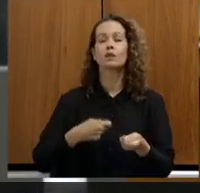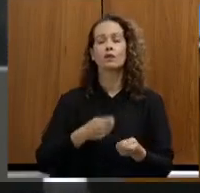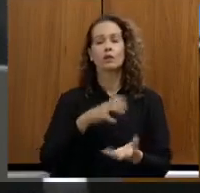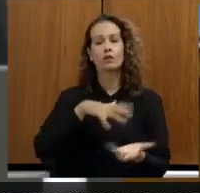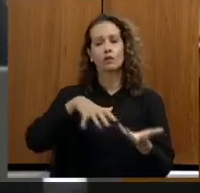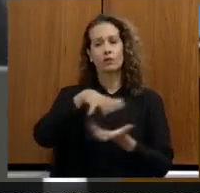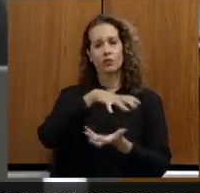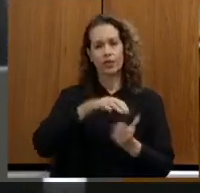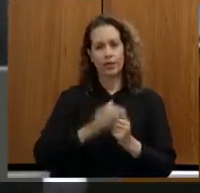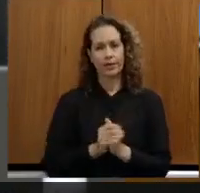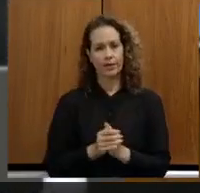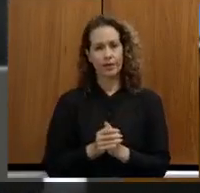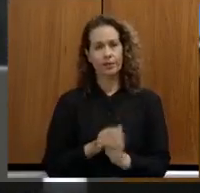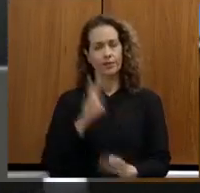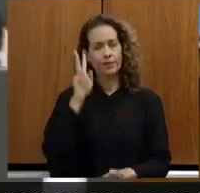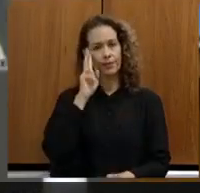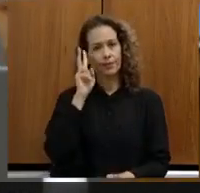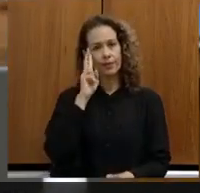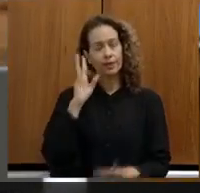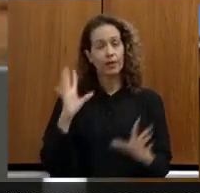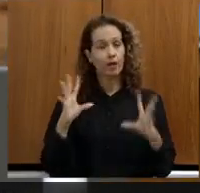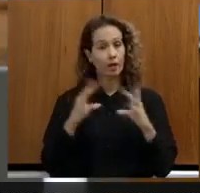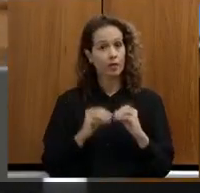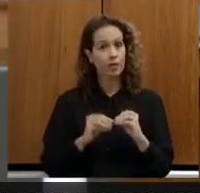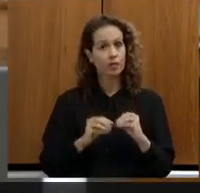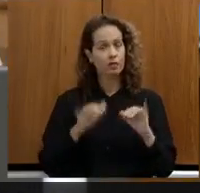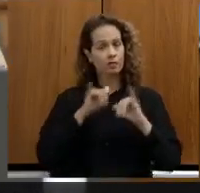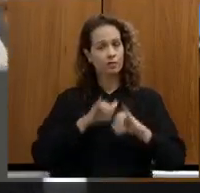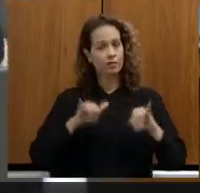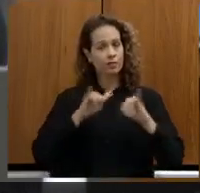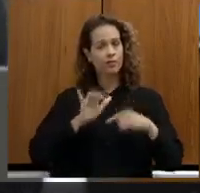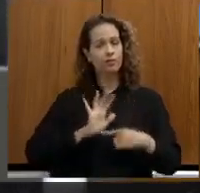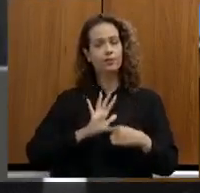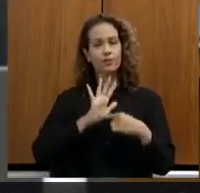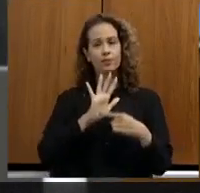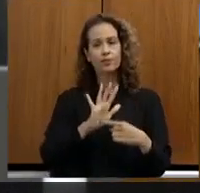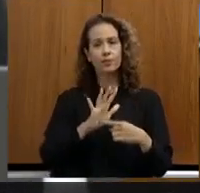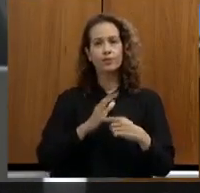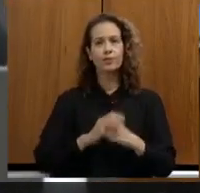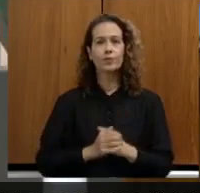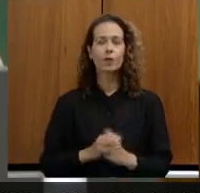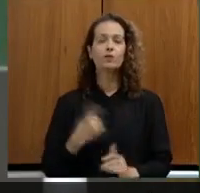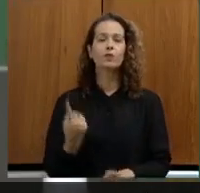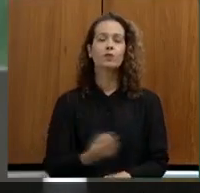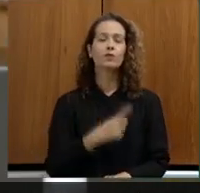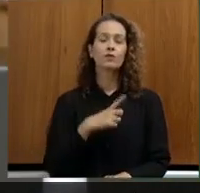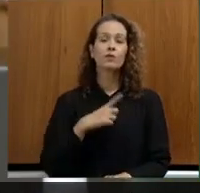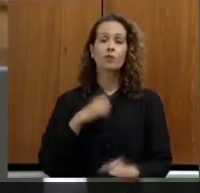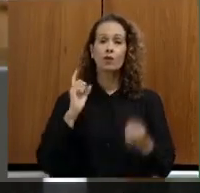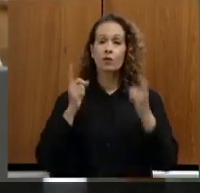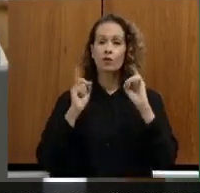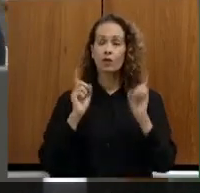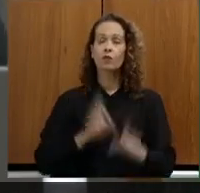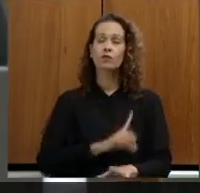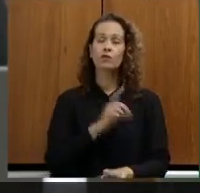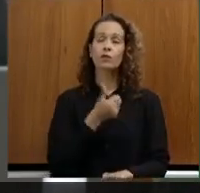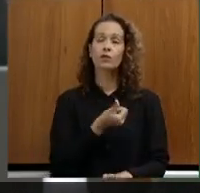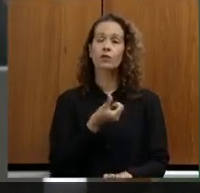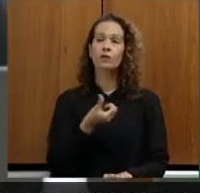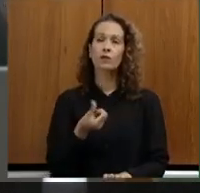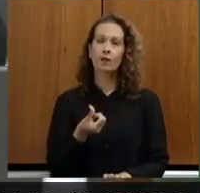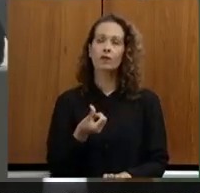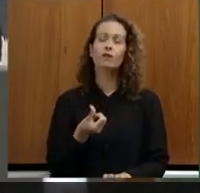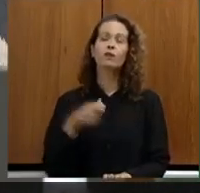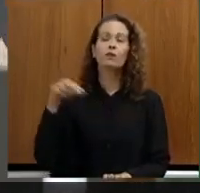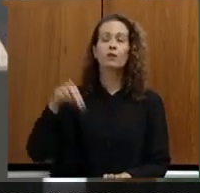um breve histórico que eu gostaria de aqui apresentar então nós tivemos uma reunião dia 16 de novembro com a